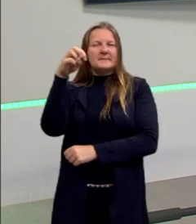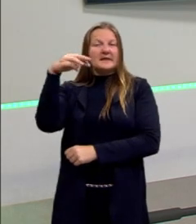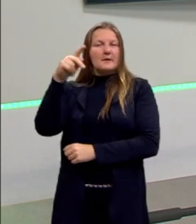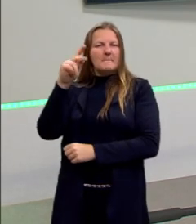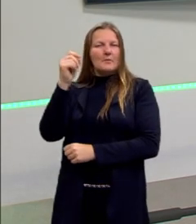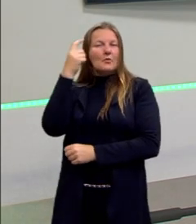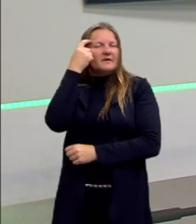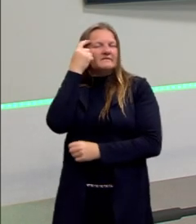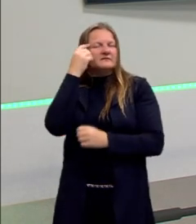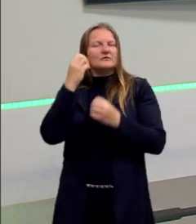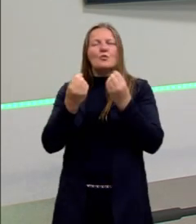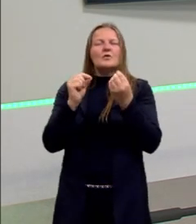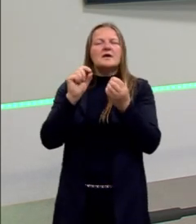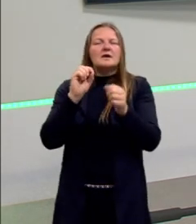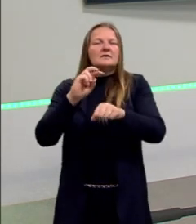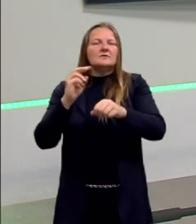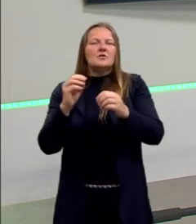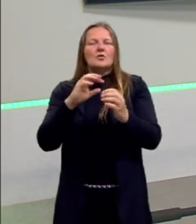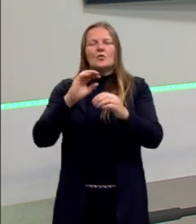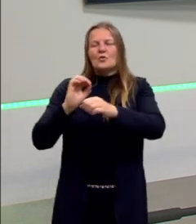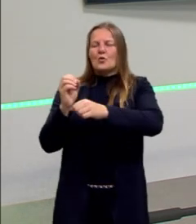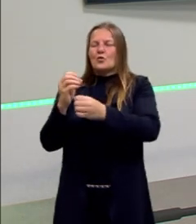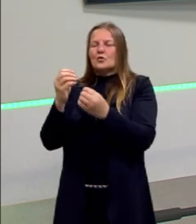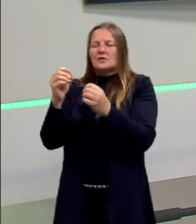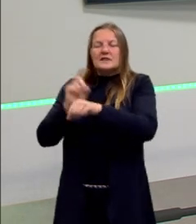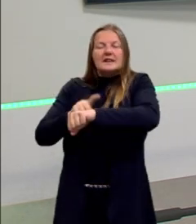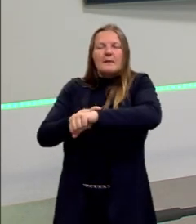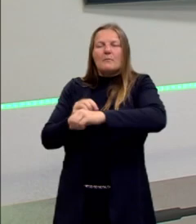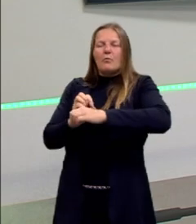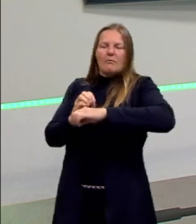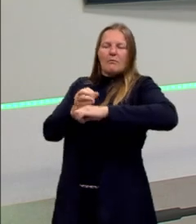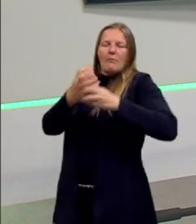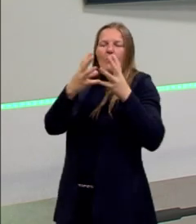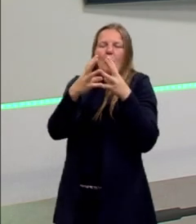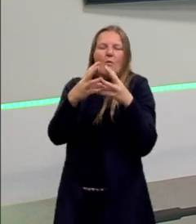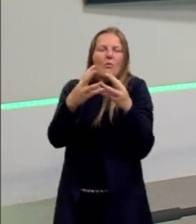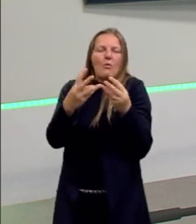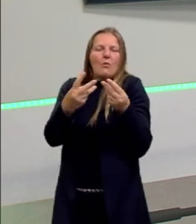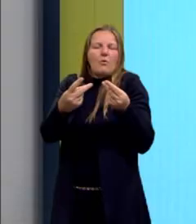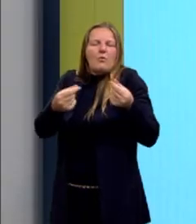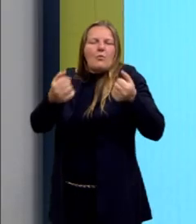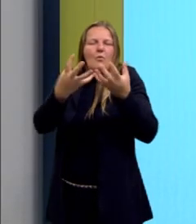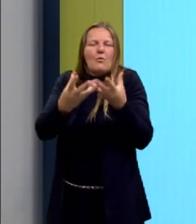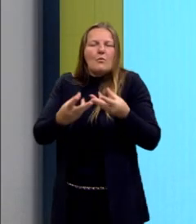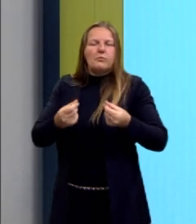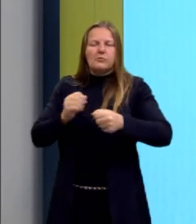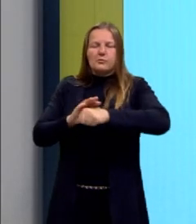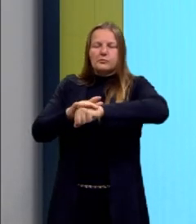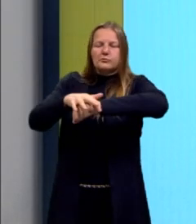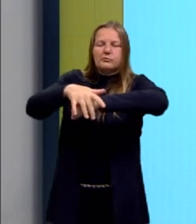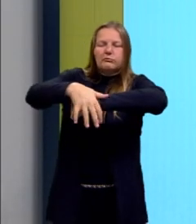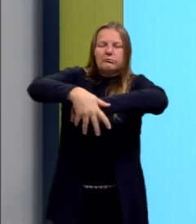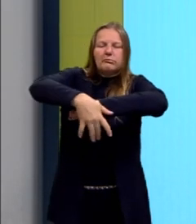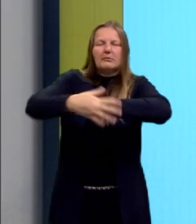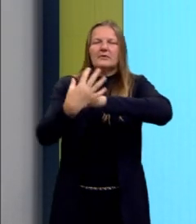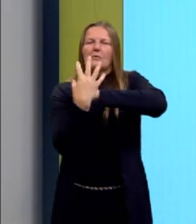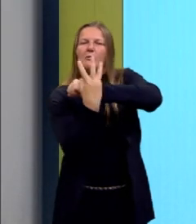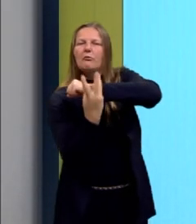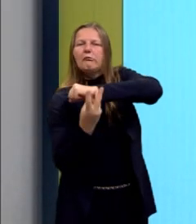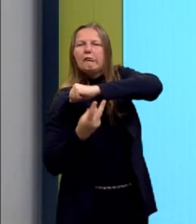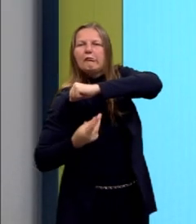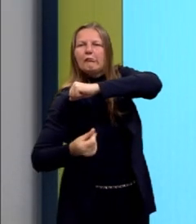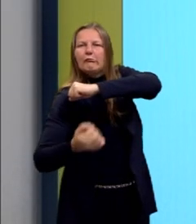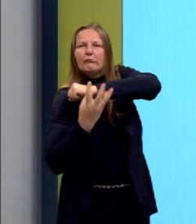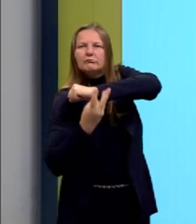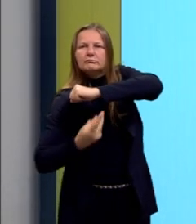essa coisa de um tempo que se esvai, quer dizer, super surrealista, assim como o René Magritte, outro